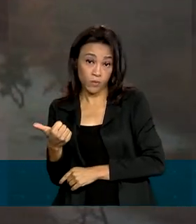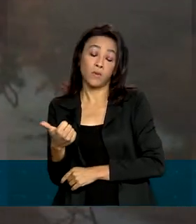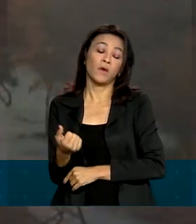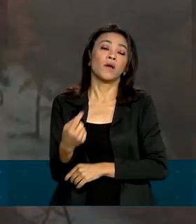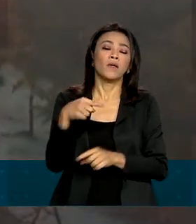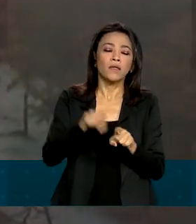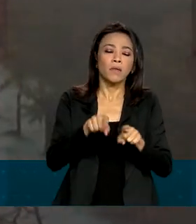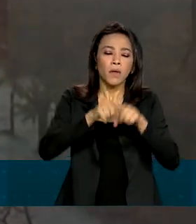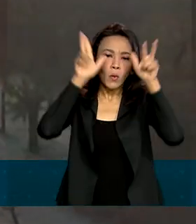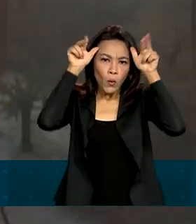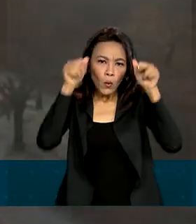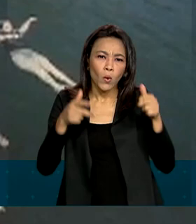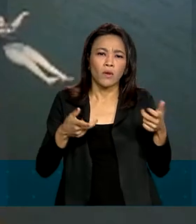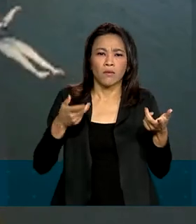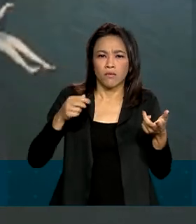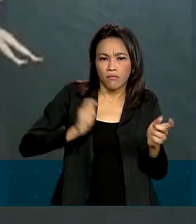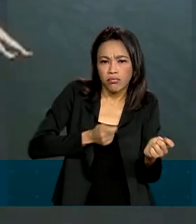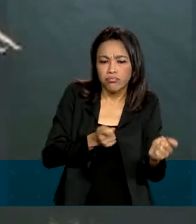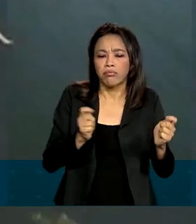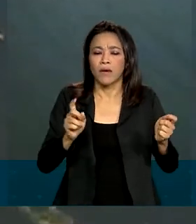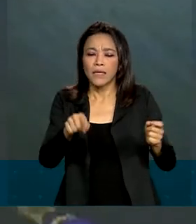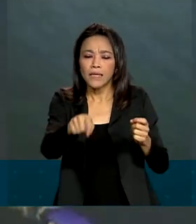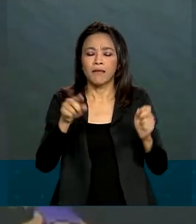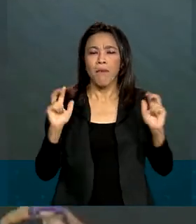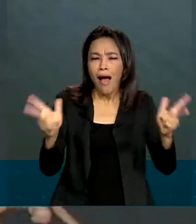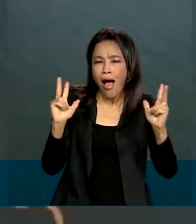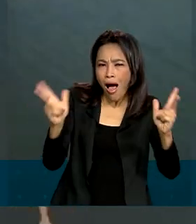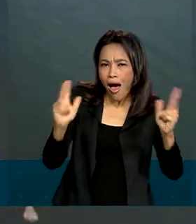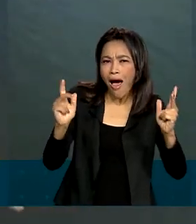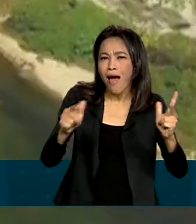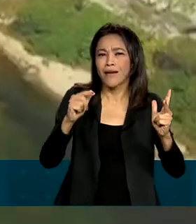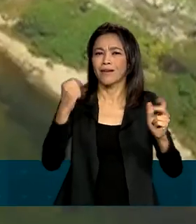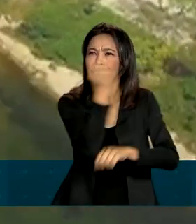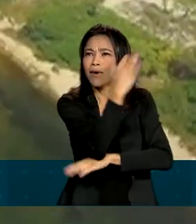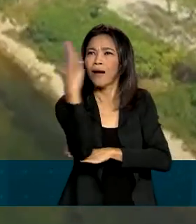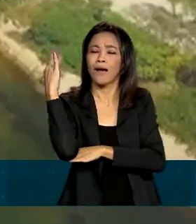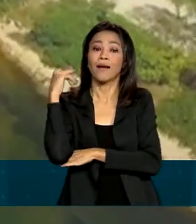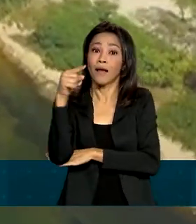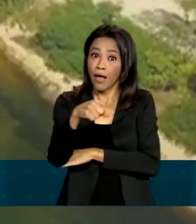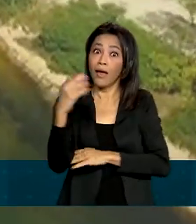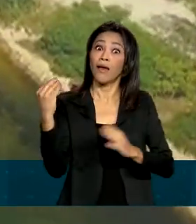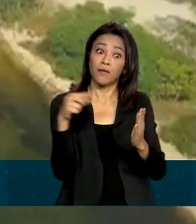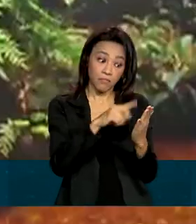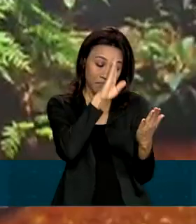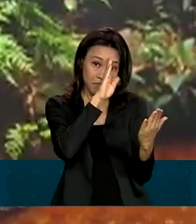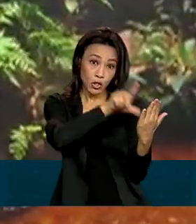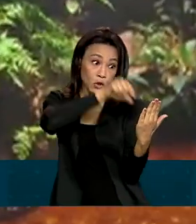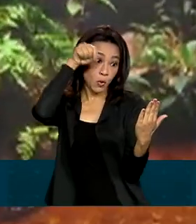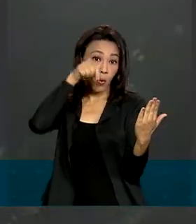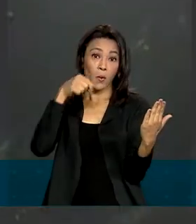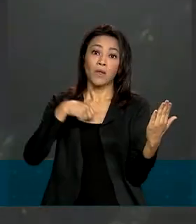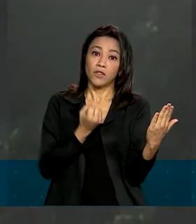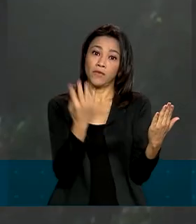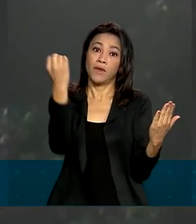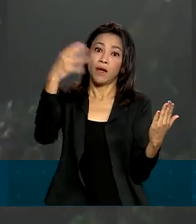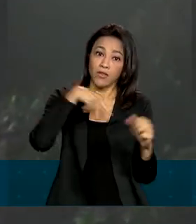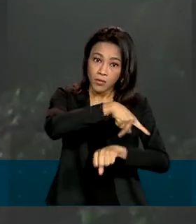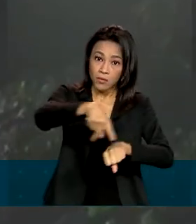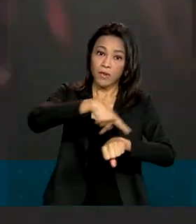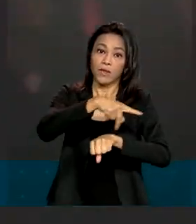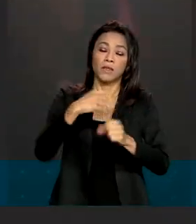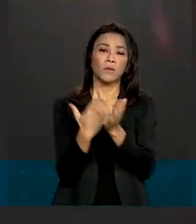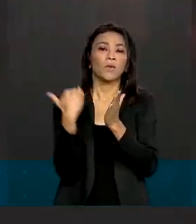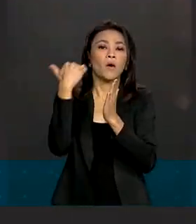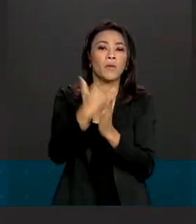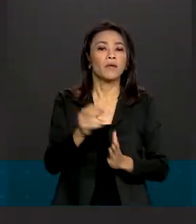de aventura entraram para a lista de motivos de viagens pelo país. Com um acréscimo de 5%